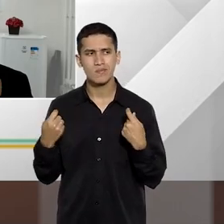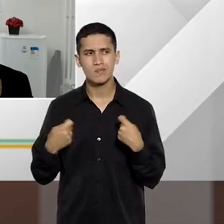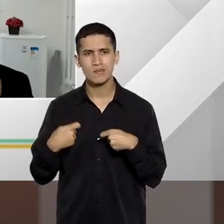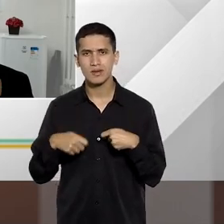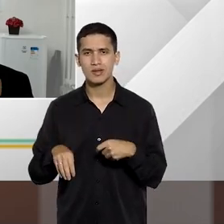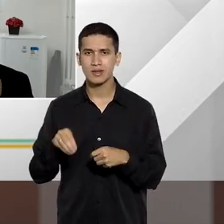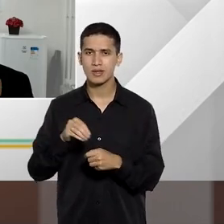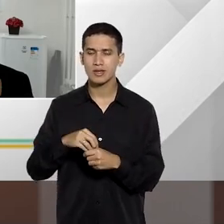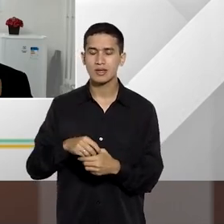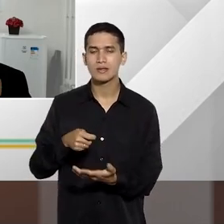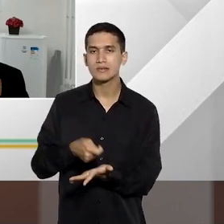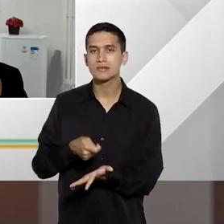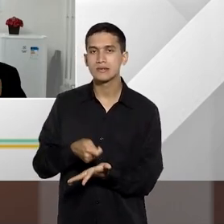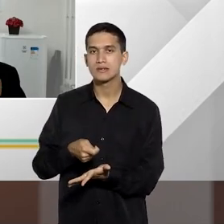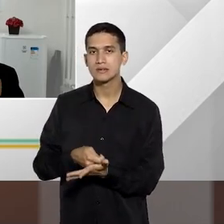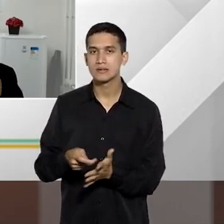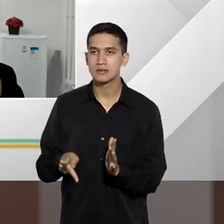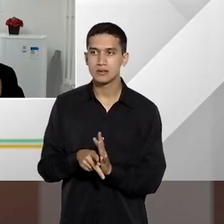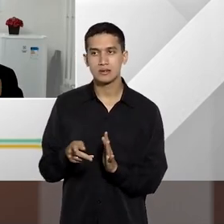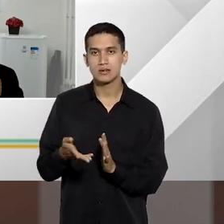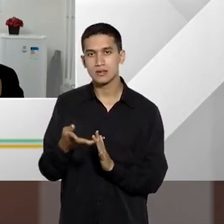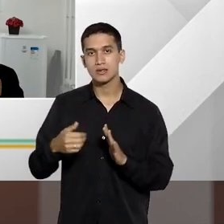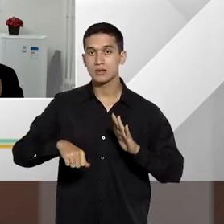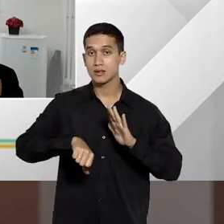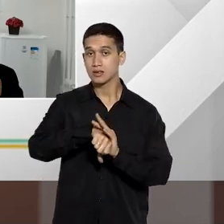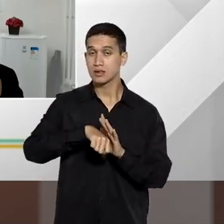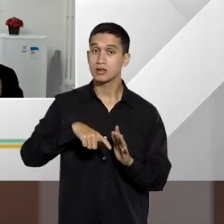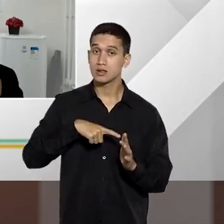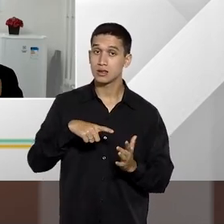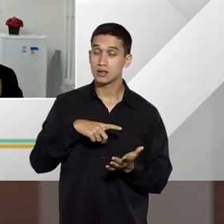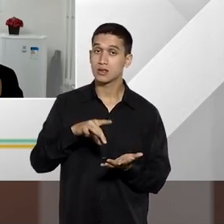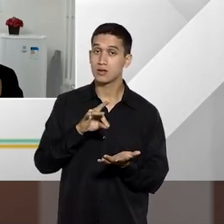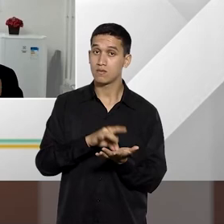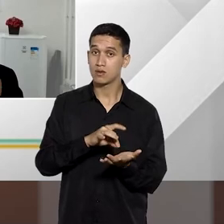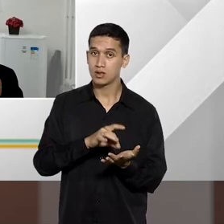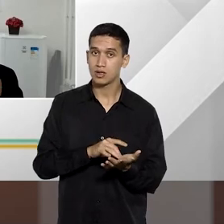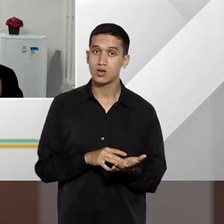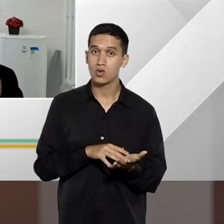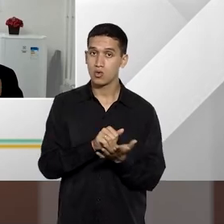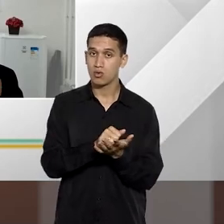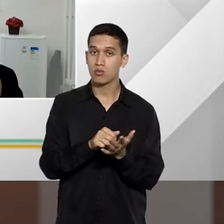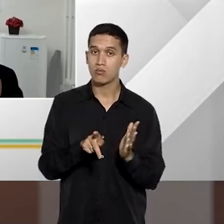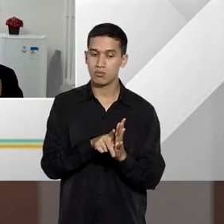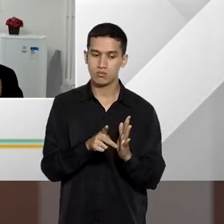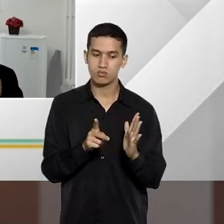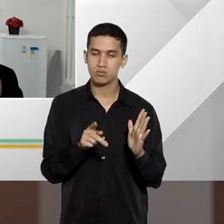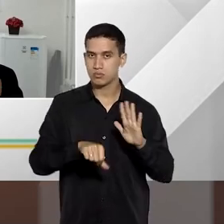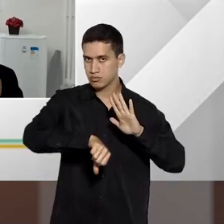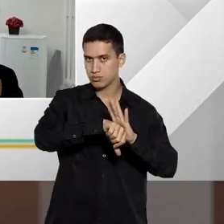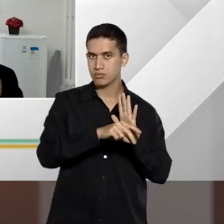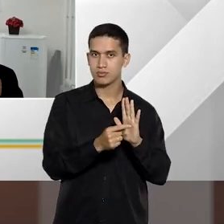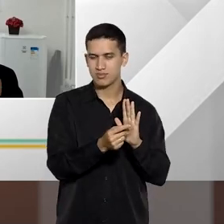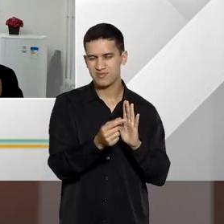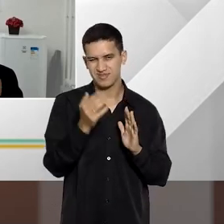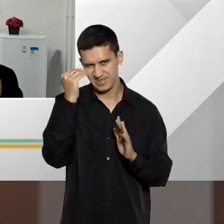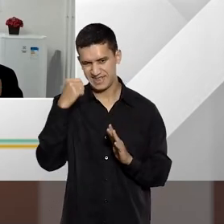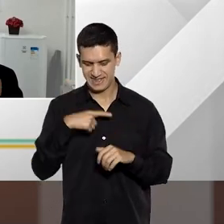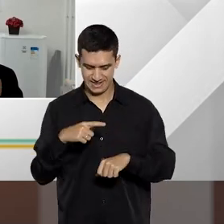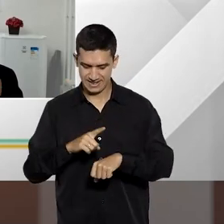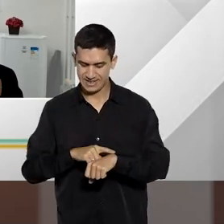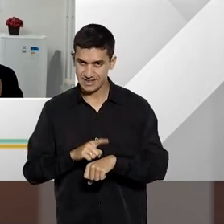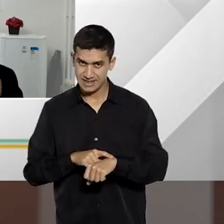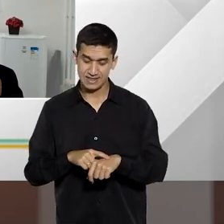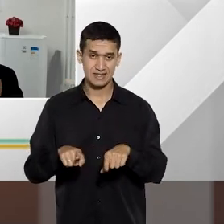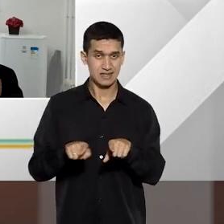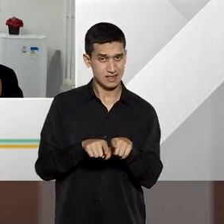exigências para que os crimes sejam, de fato, inseridos na continuidade delitiva. Eu sei que tem a questão do tempo, a questão